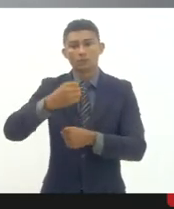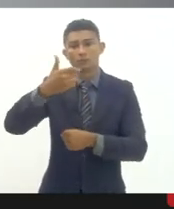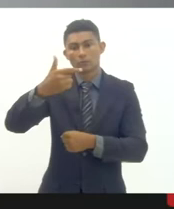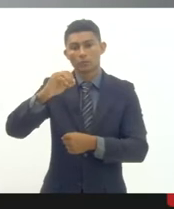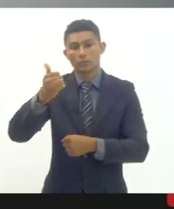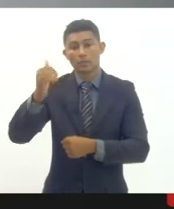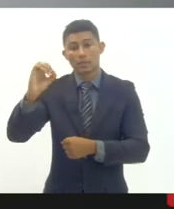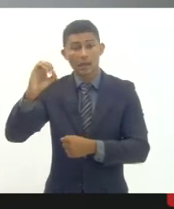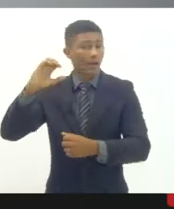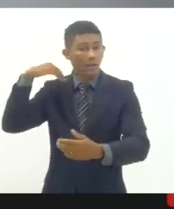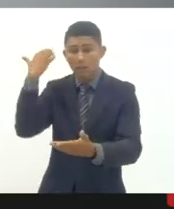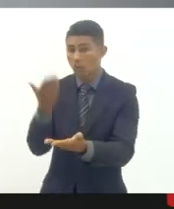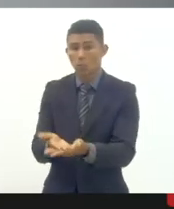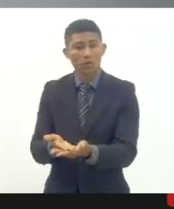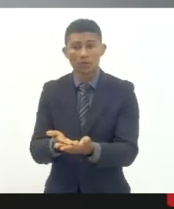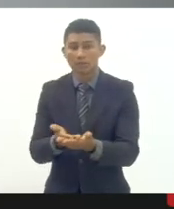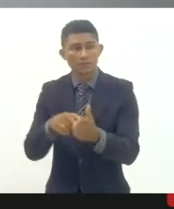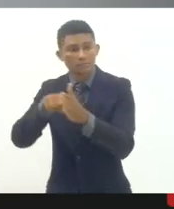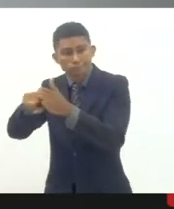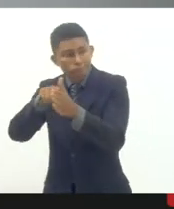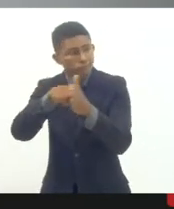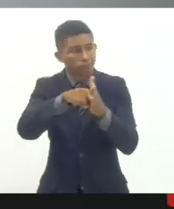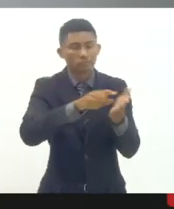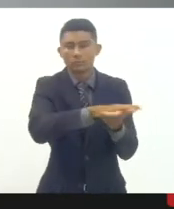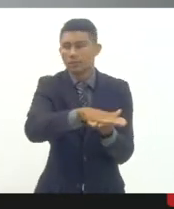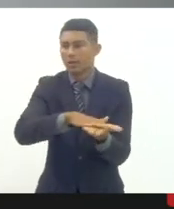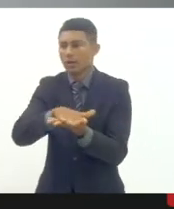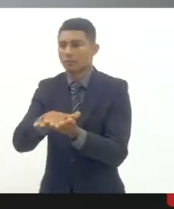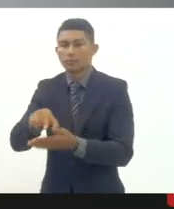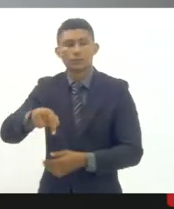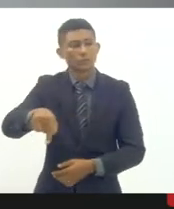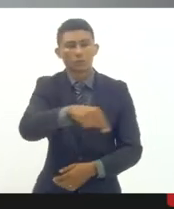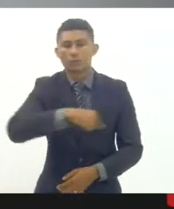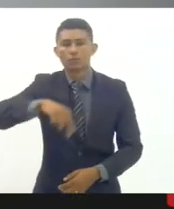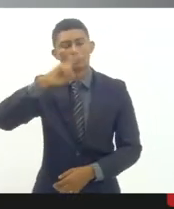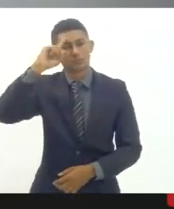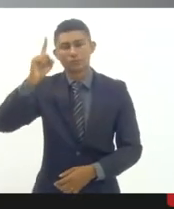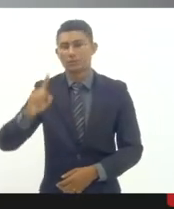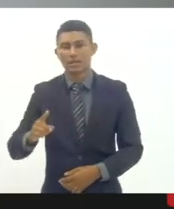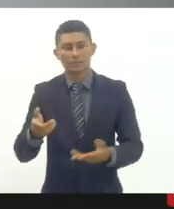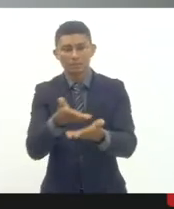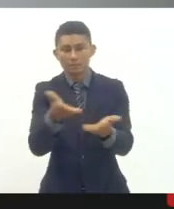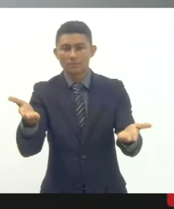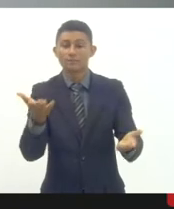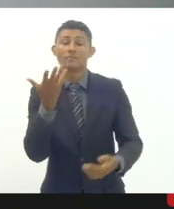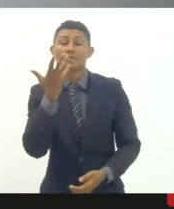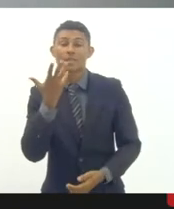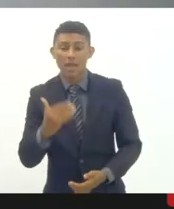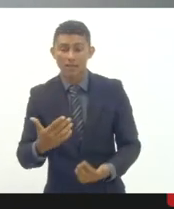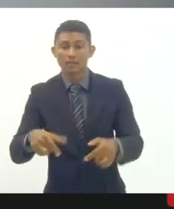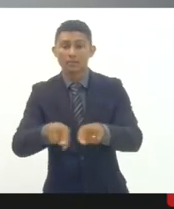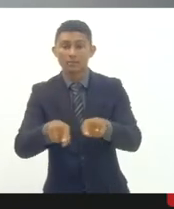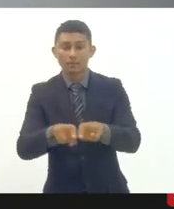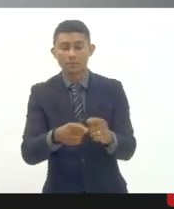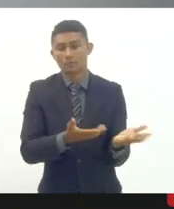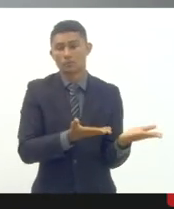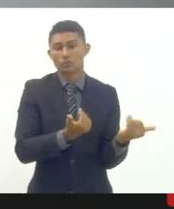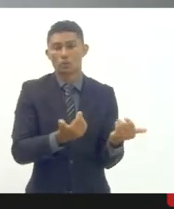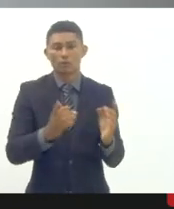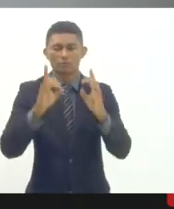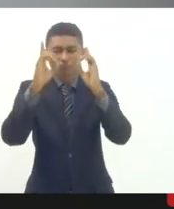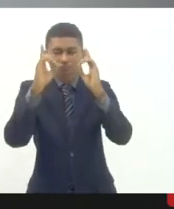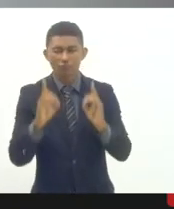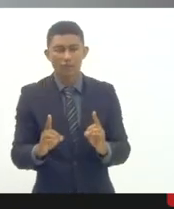do último censo demográfico então a gente não sabe como está a situação das nossas crianças adolescentes e jovens com